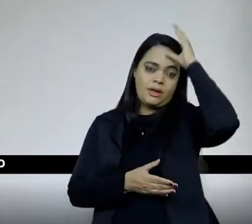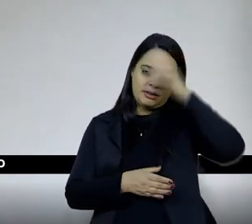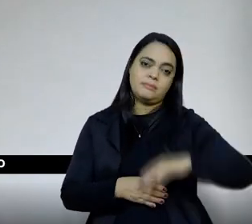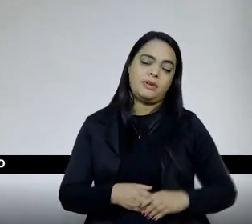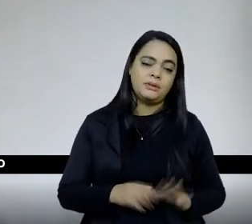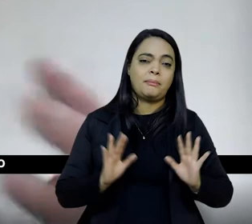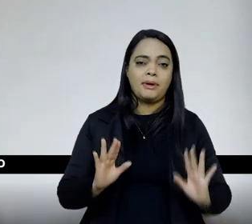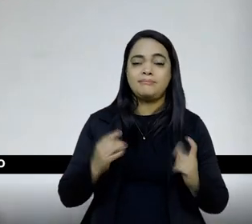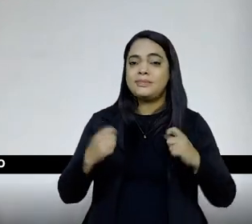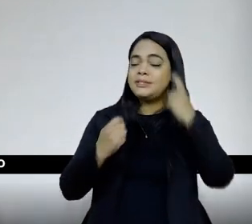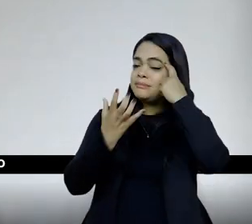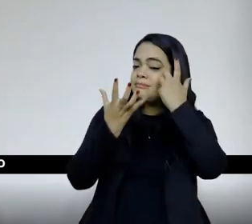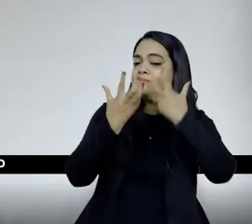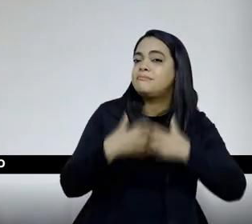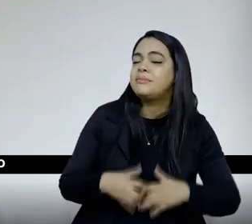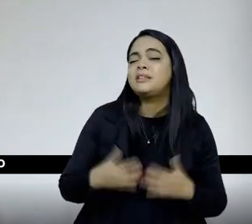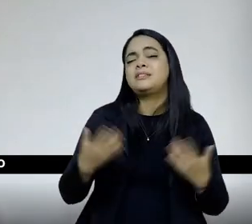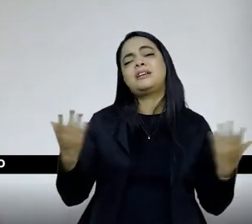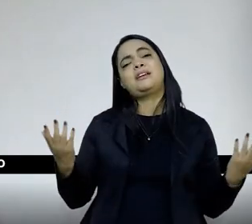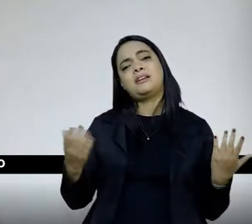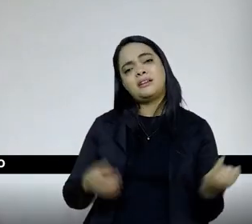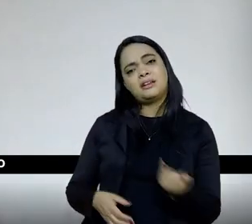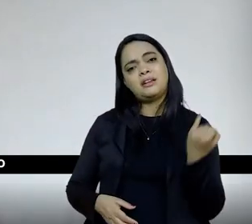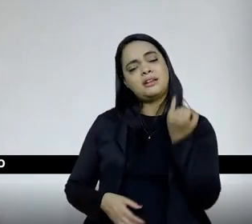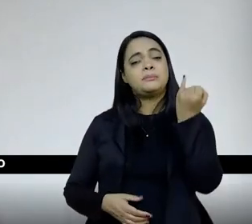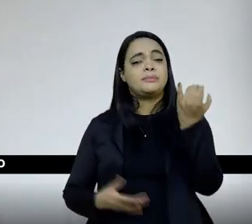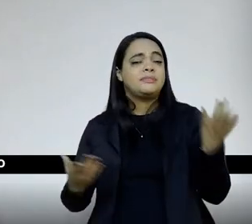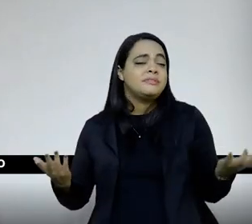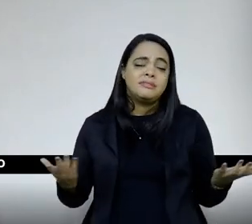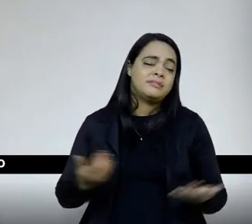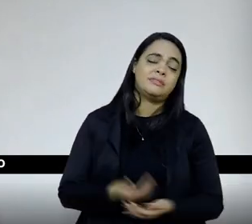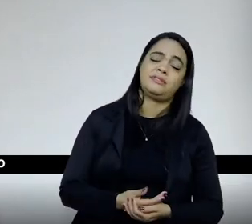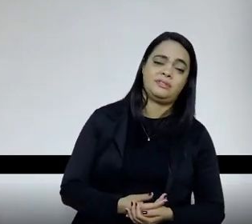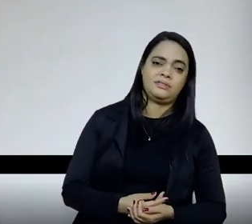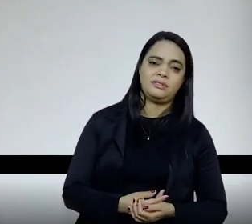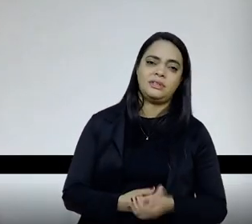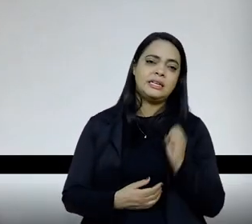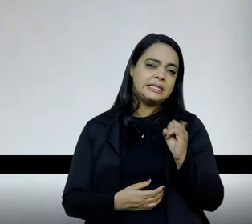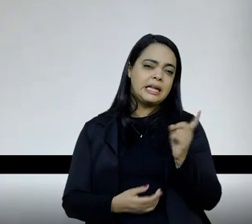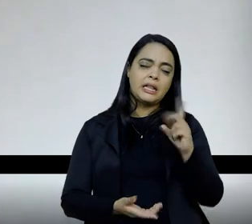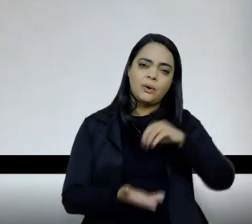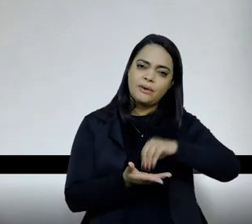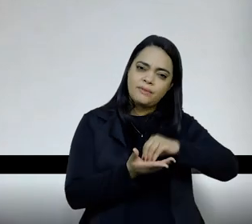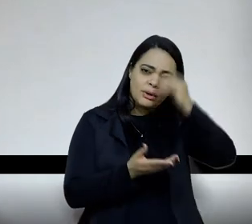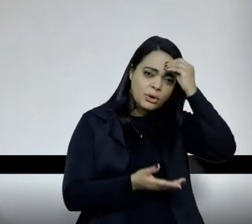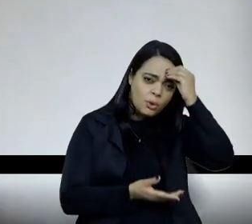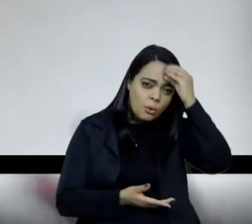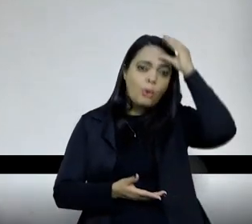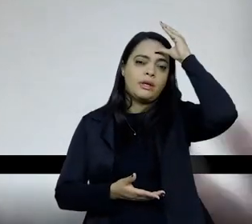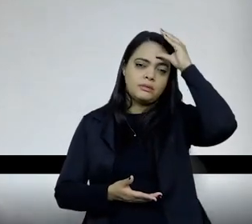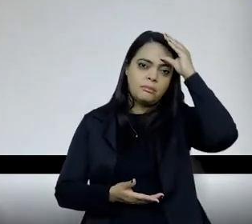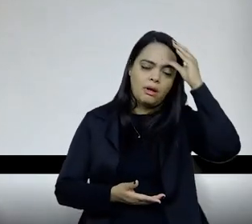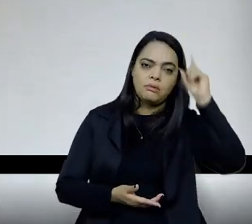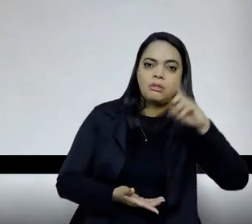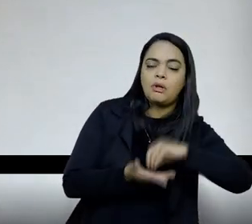ciência, né? Então, isso é importante, porque se não é falta do conhecimento científico, se não é falta